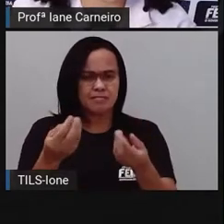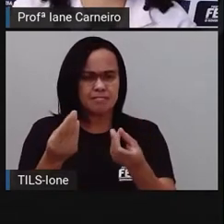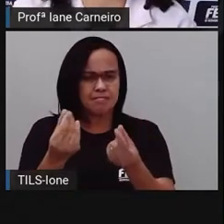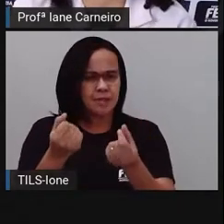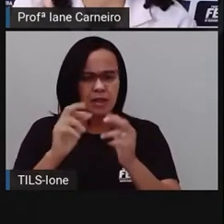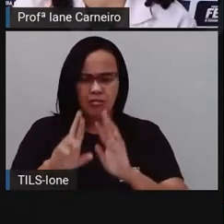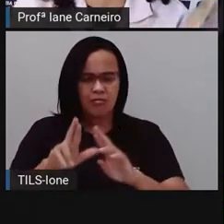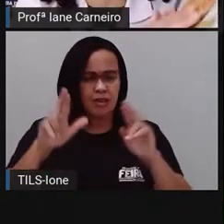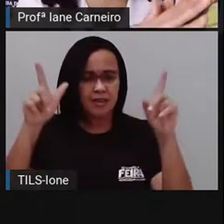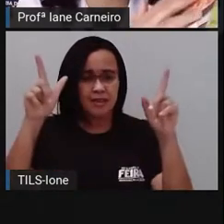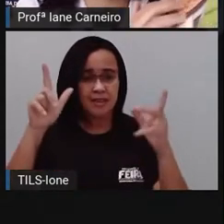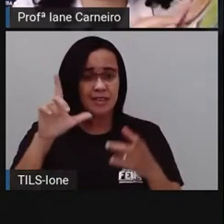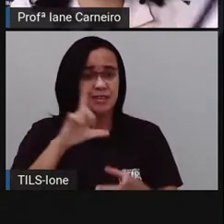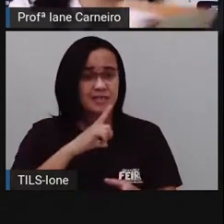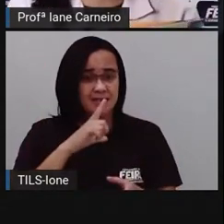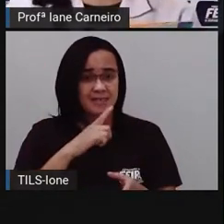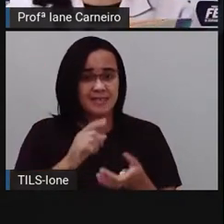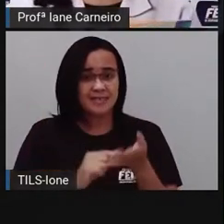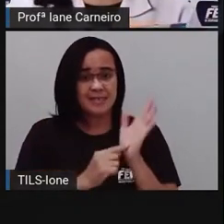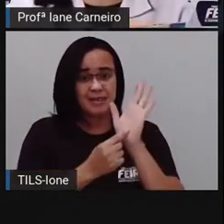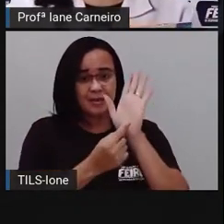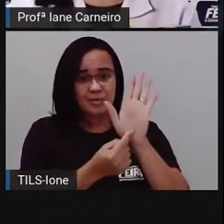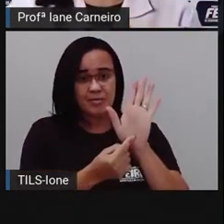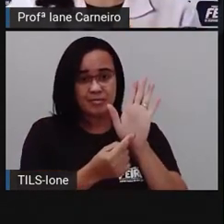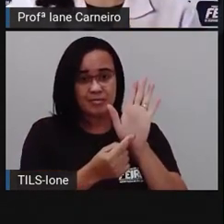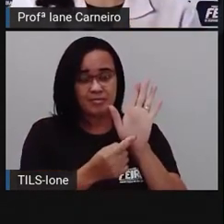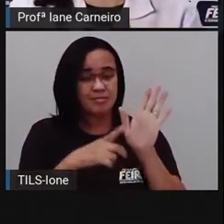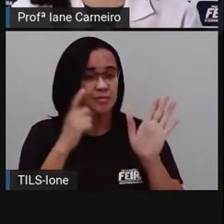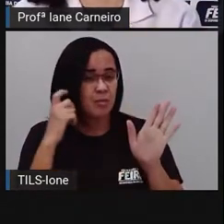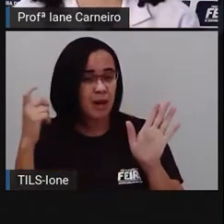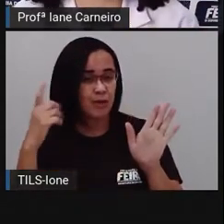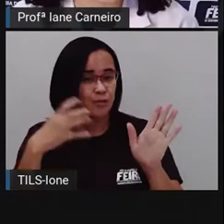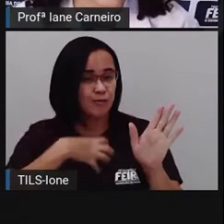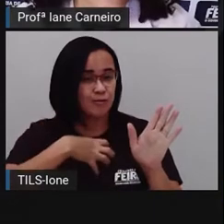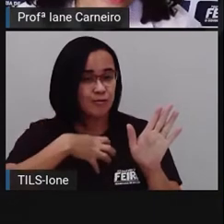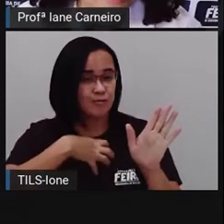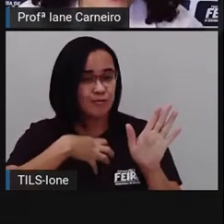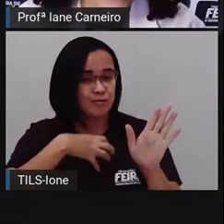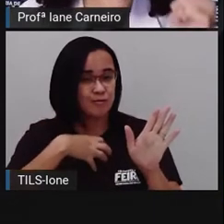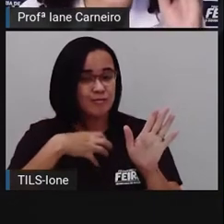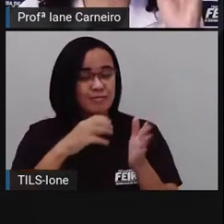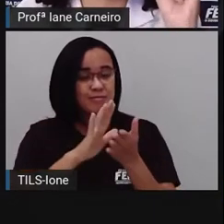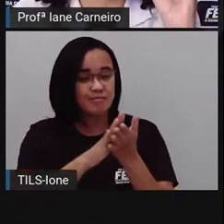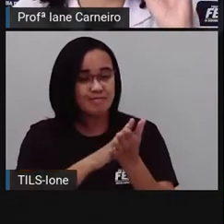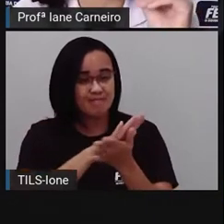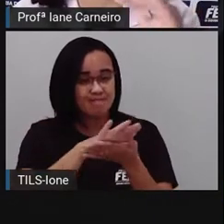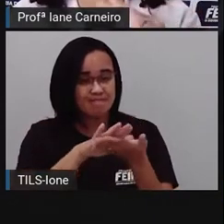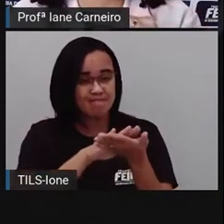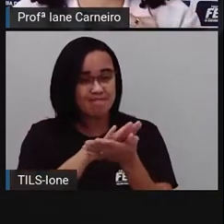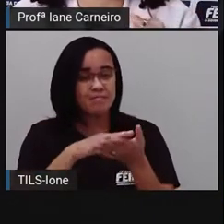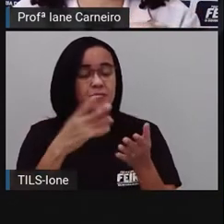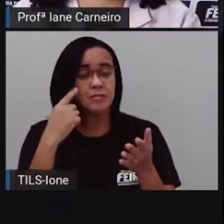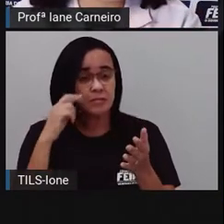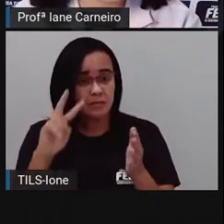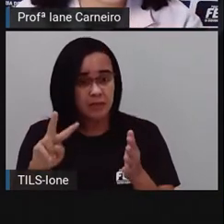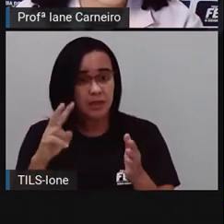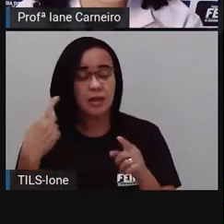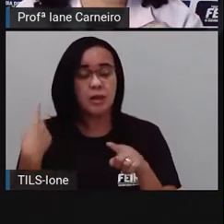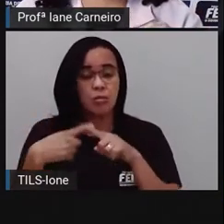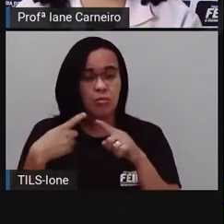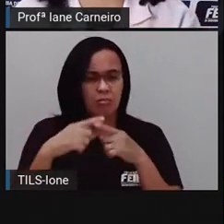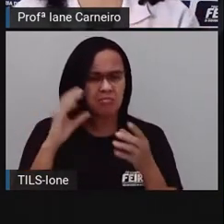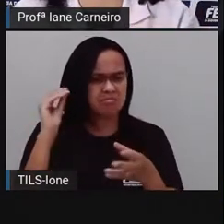assim, diferente. Ó, vocês até conseguem ouvir o ruído, ó, que faz na capa, porque ele tem uma textura